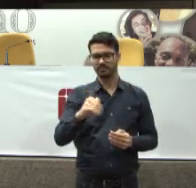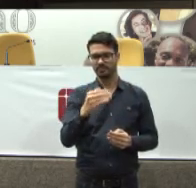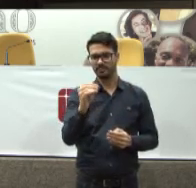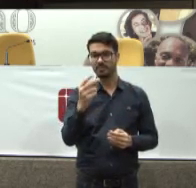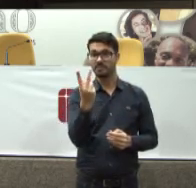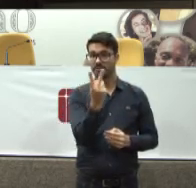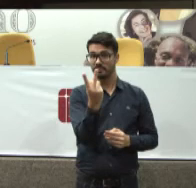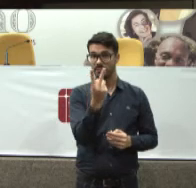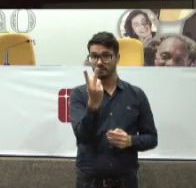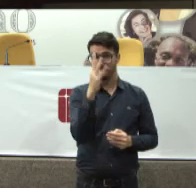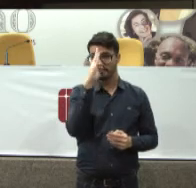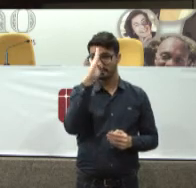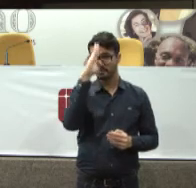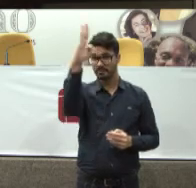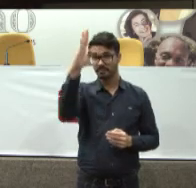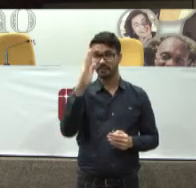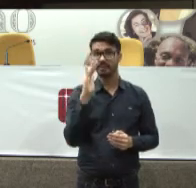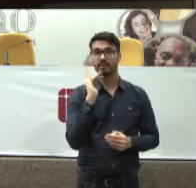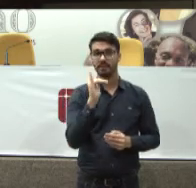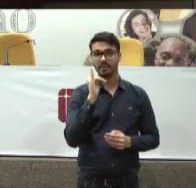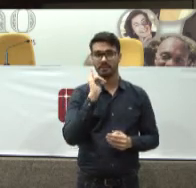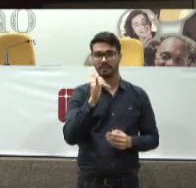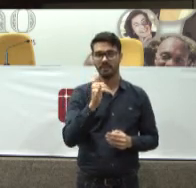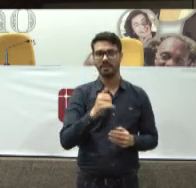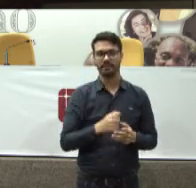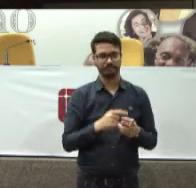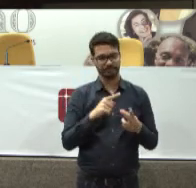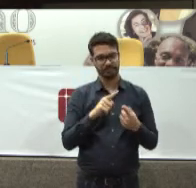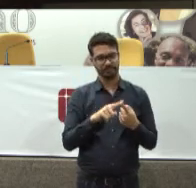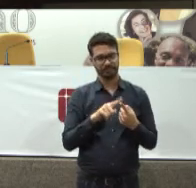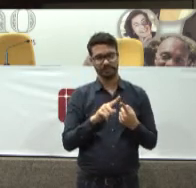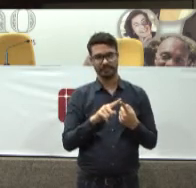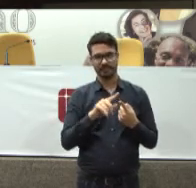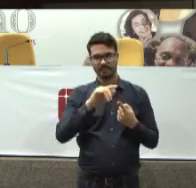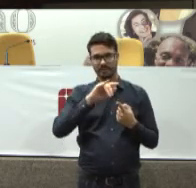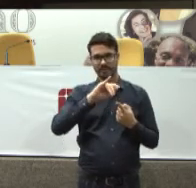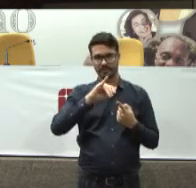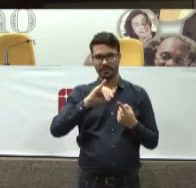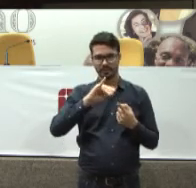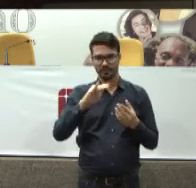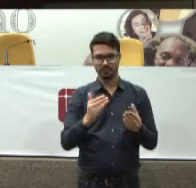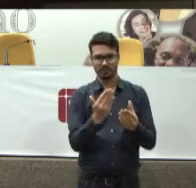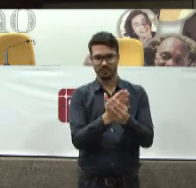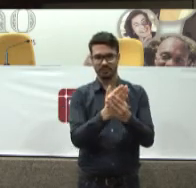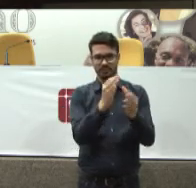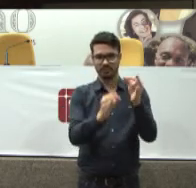Duas narrativas principais Nesse roteiro A primeira É que a judicialização É algo que as elites fazem